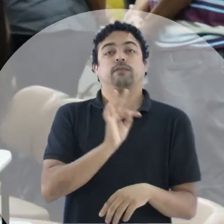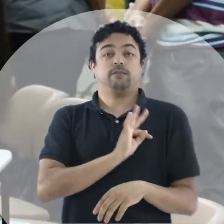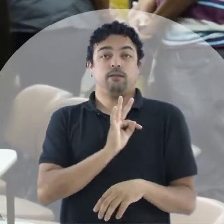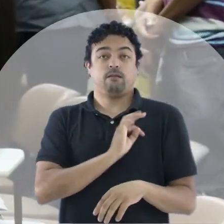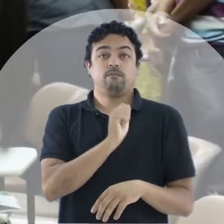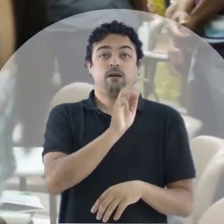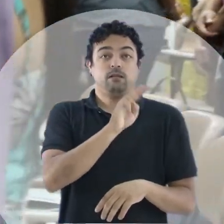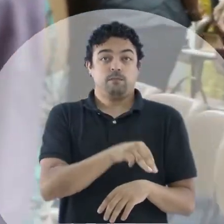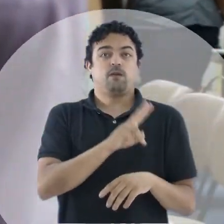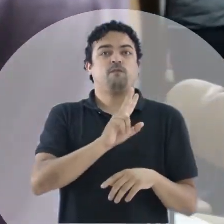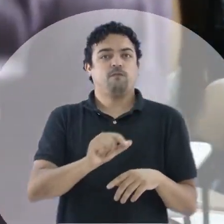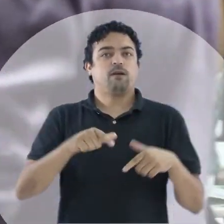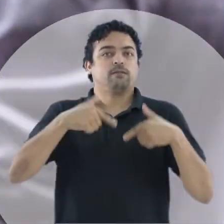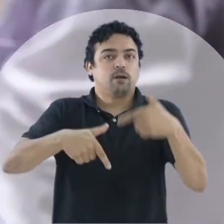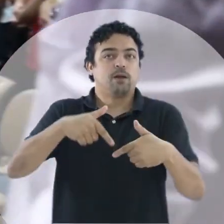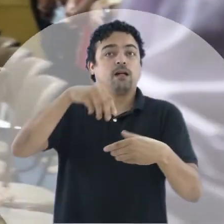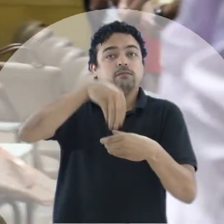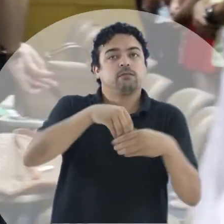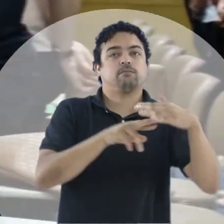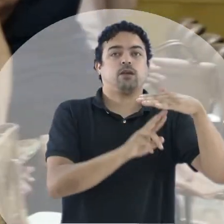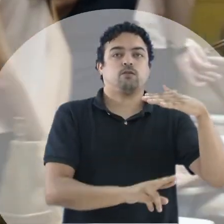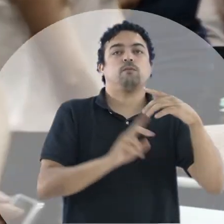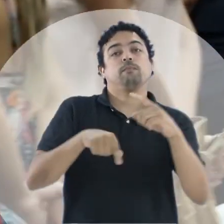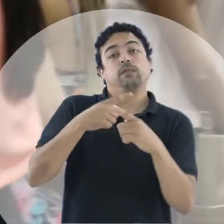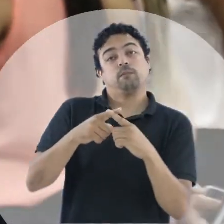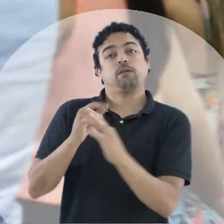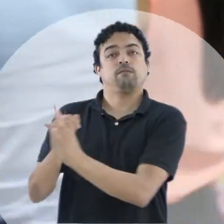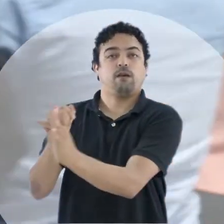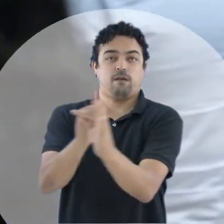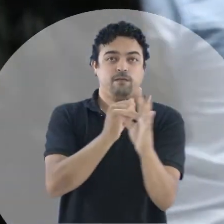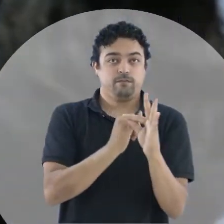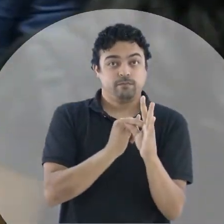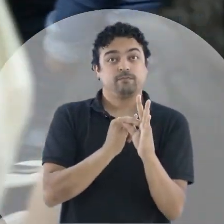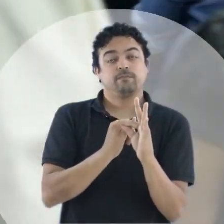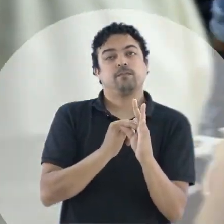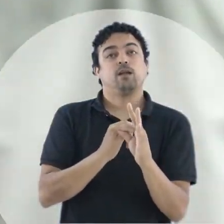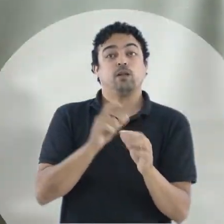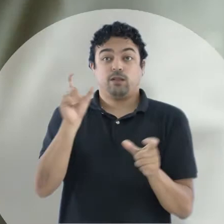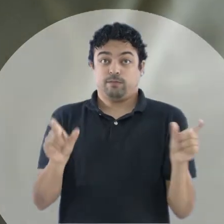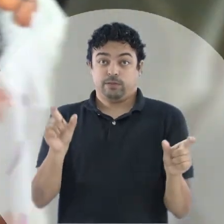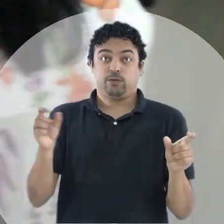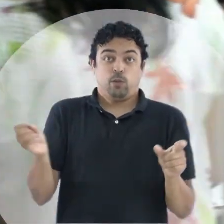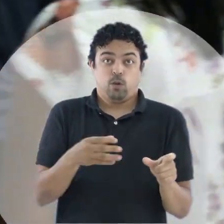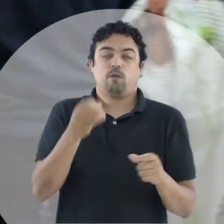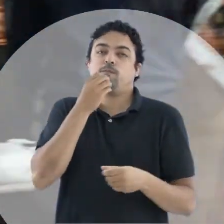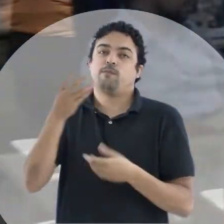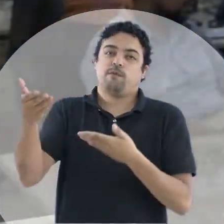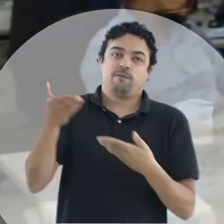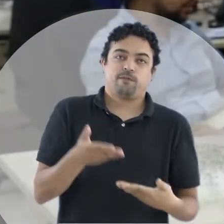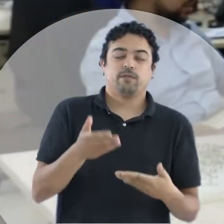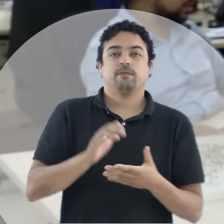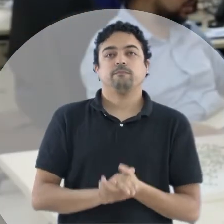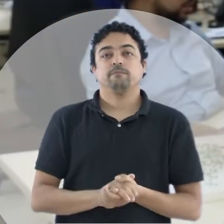administrativos que irão atuar na reitoria e nos campos do IFC é. Desejamos a eles as boas-vindas. Os detalhes